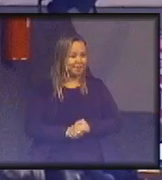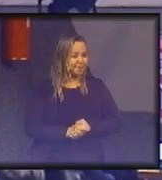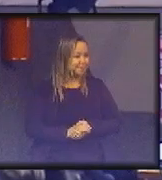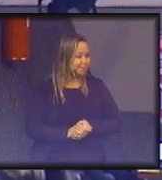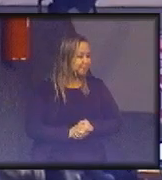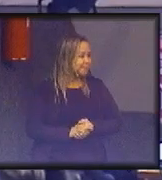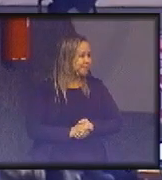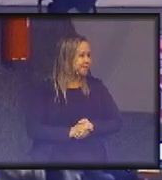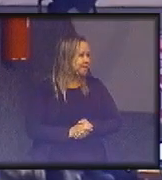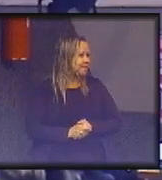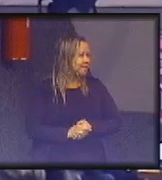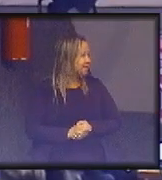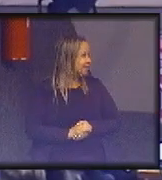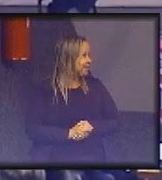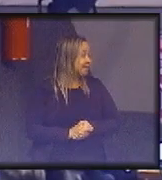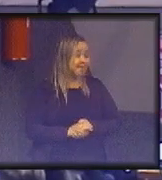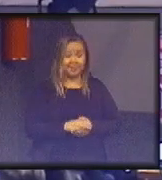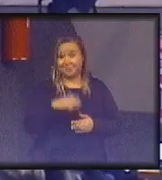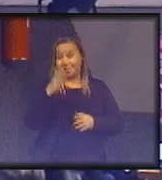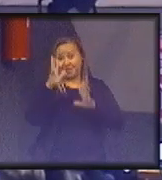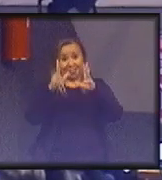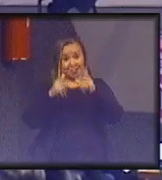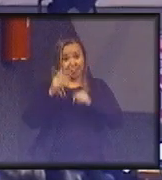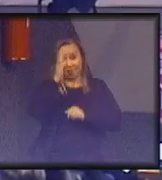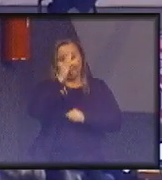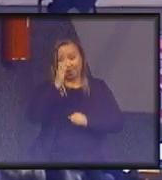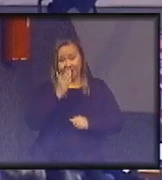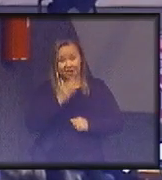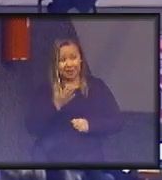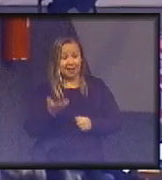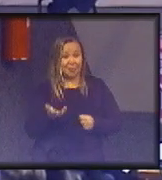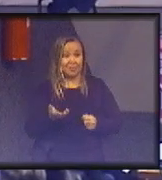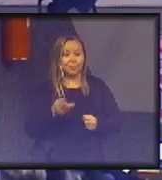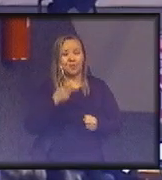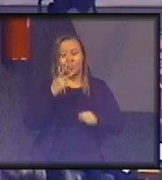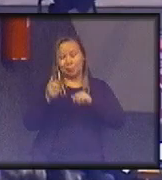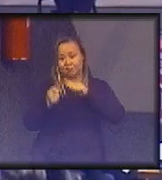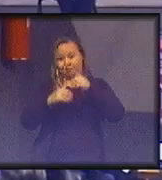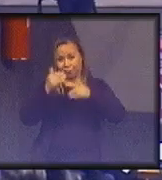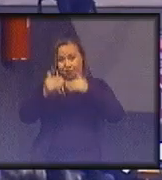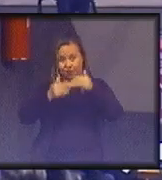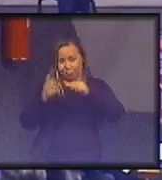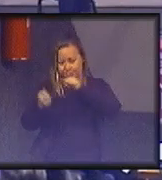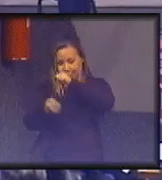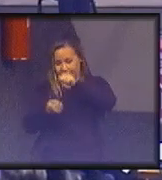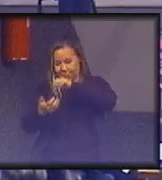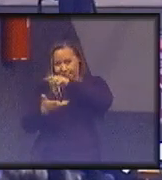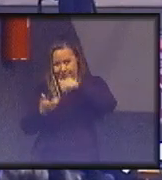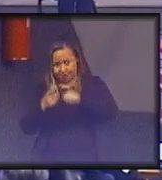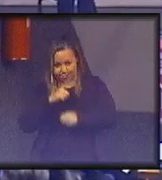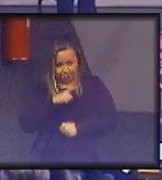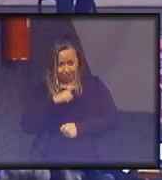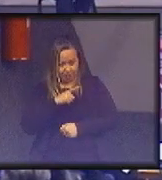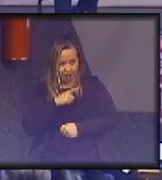O plano brasileiro de produção e consumo sustentável, que tinha como